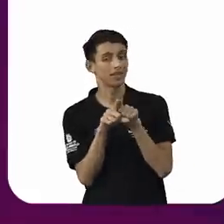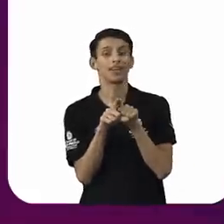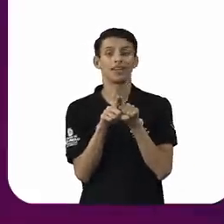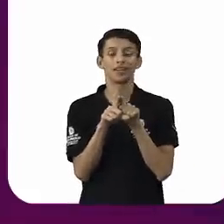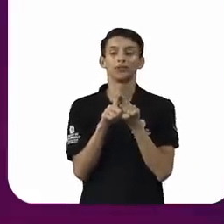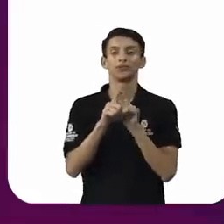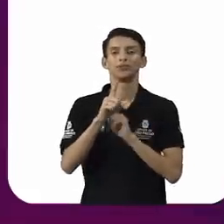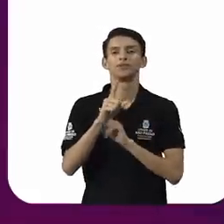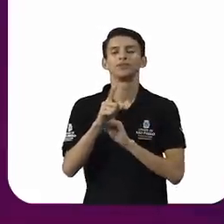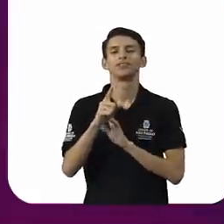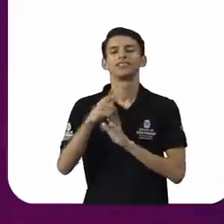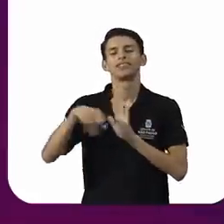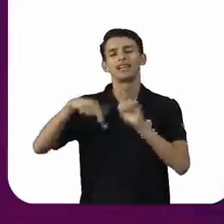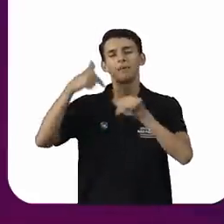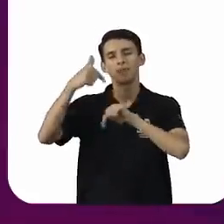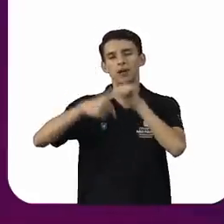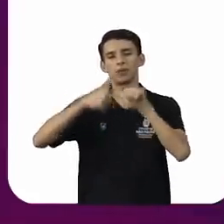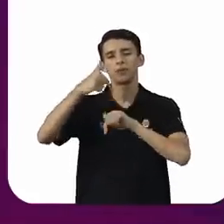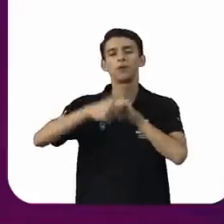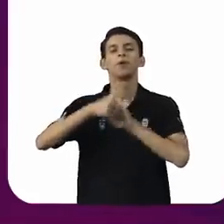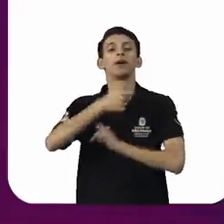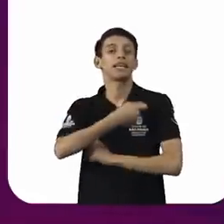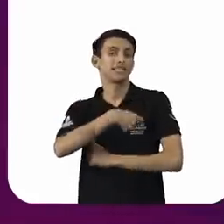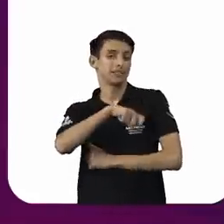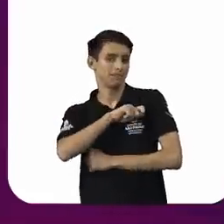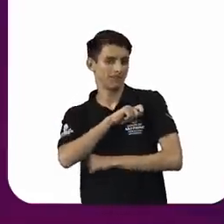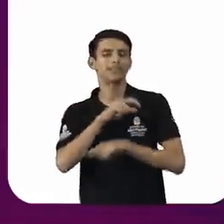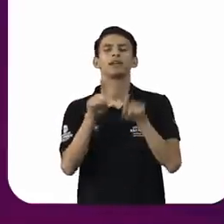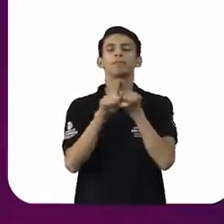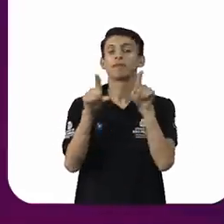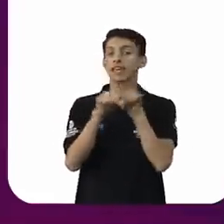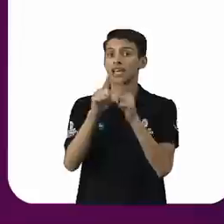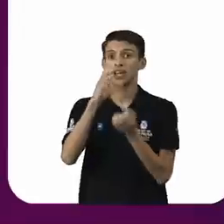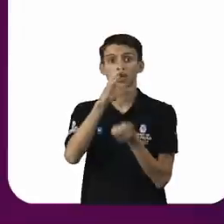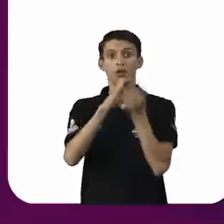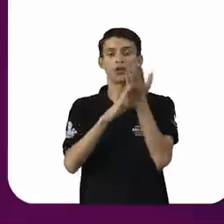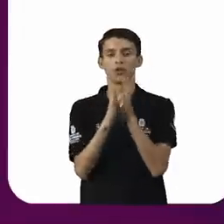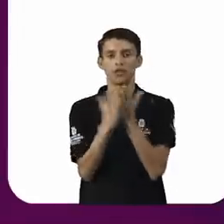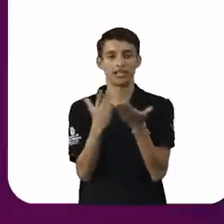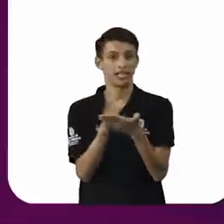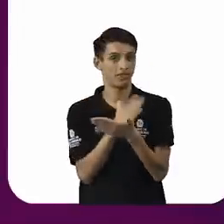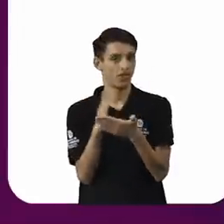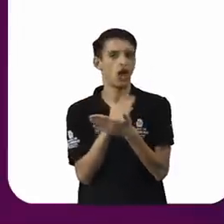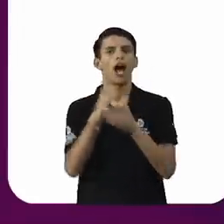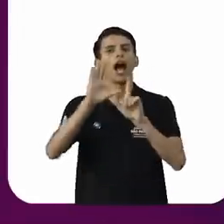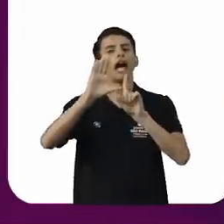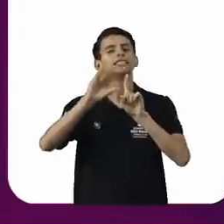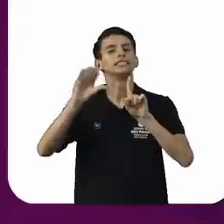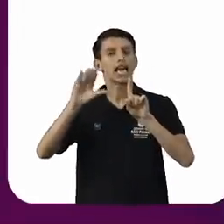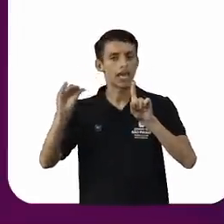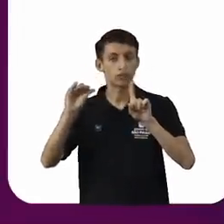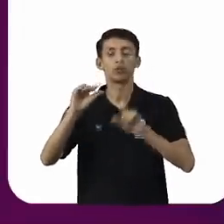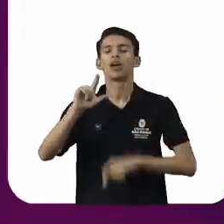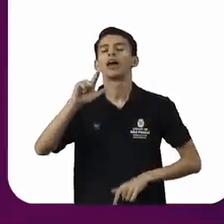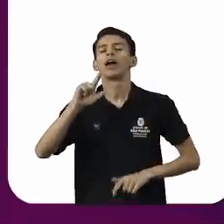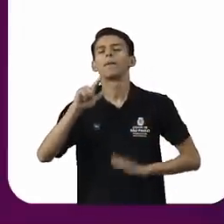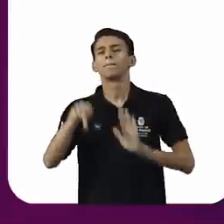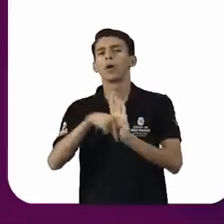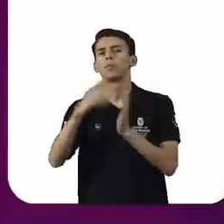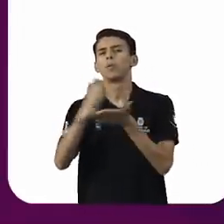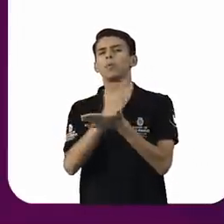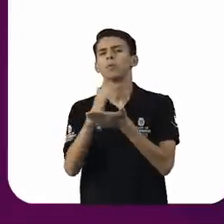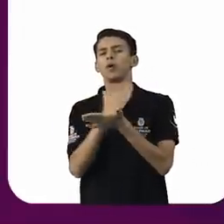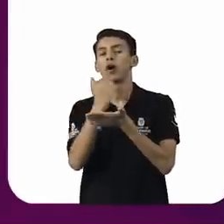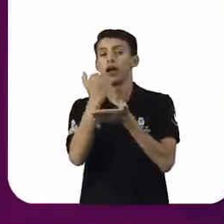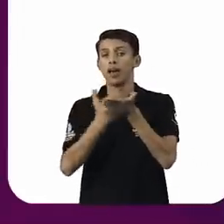de Madrid, é autora do livro Assédio Moral Editorial da editora LTR e coordenadora